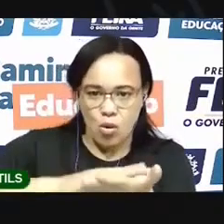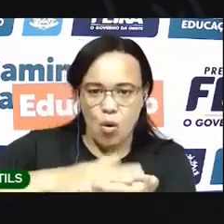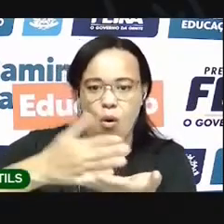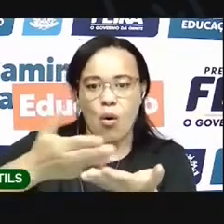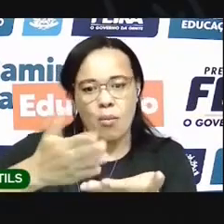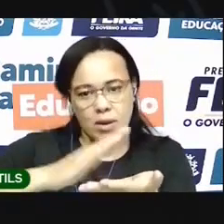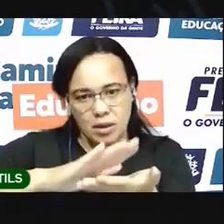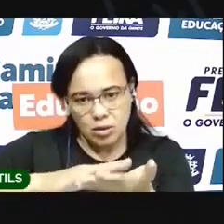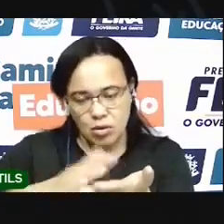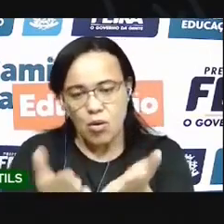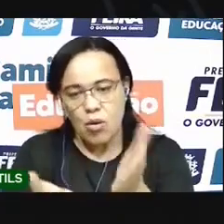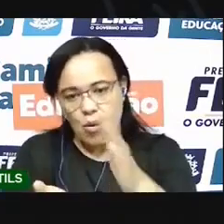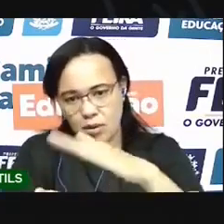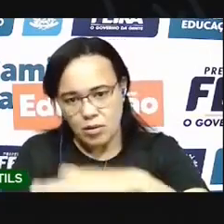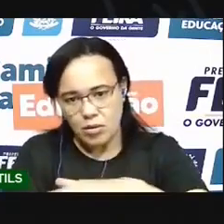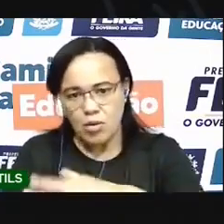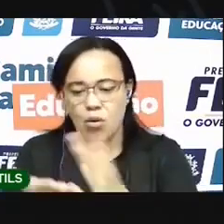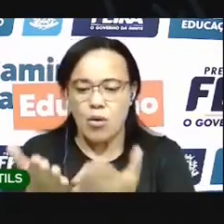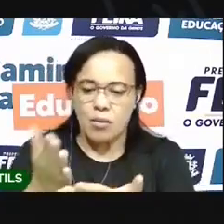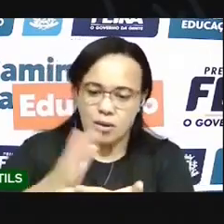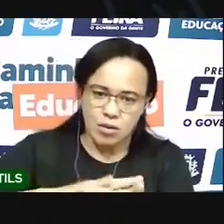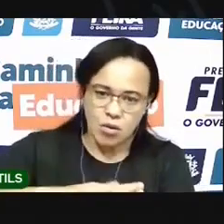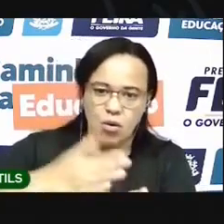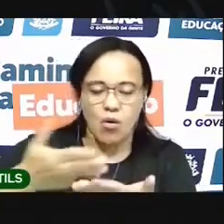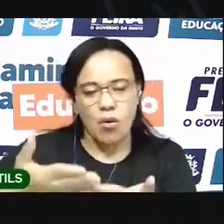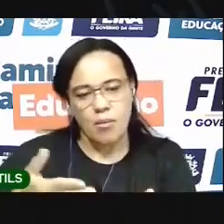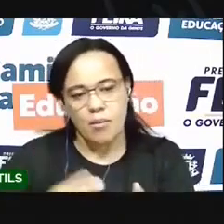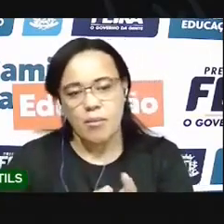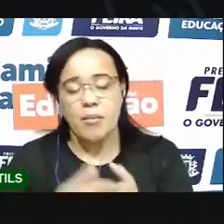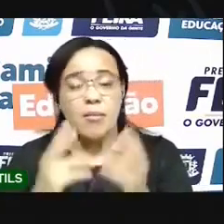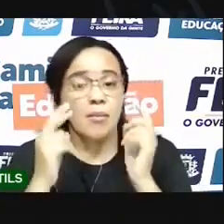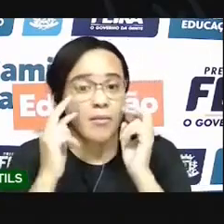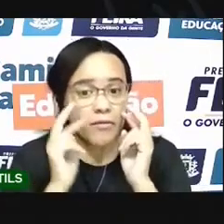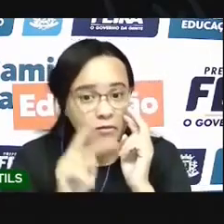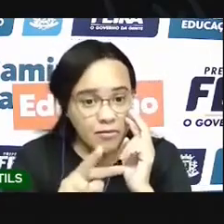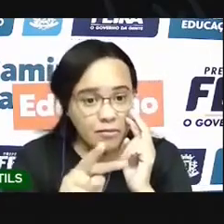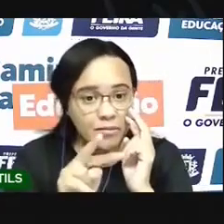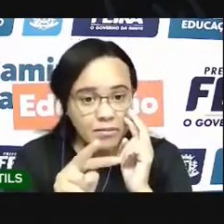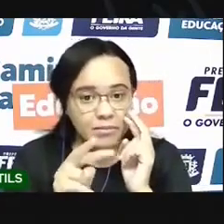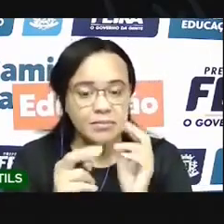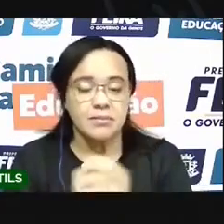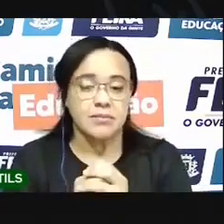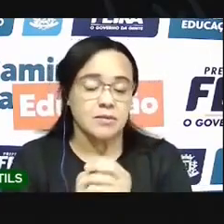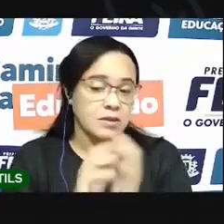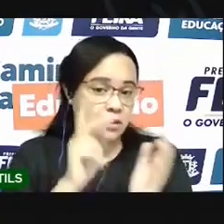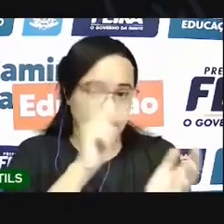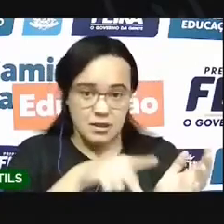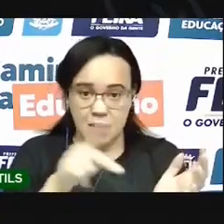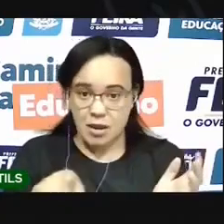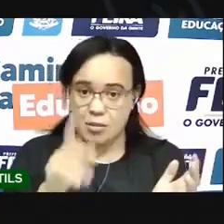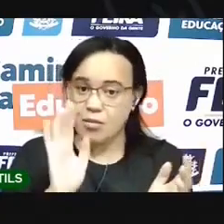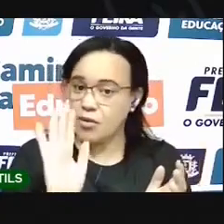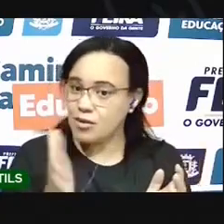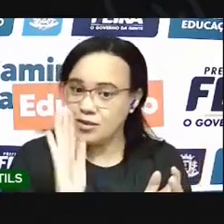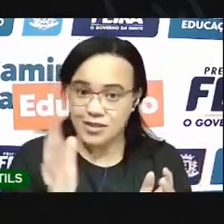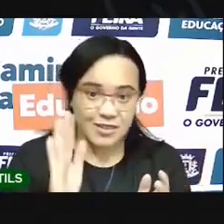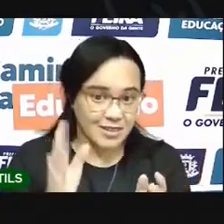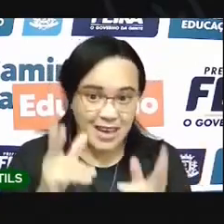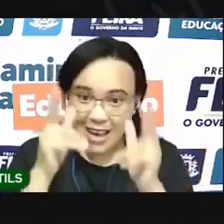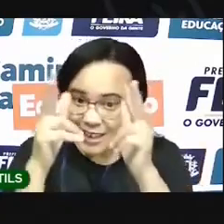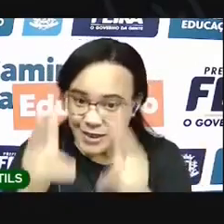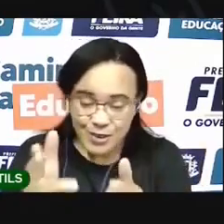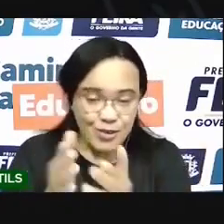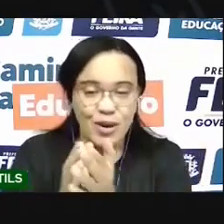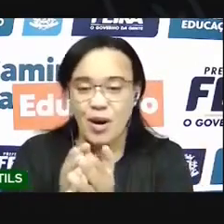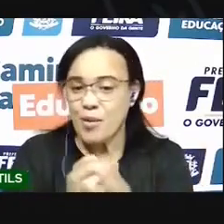ajustando À medida que você for abrindo O meu aqui já tá com o formato de um barco E o